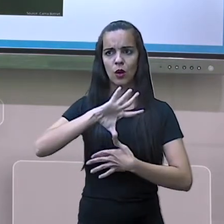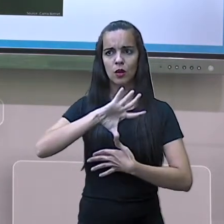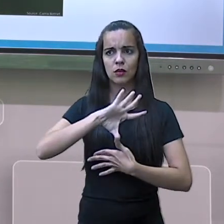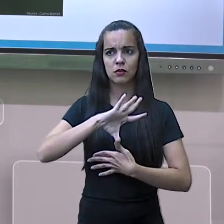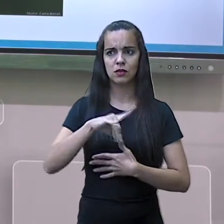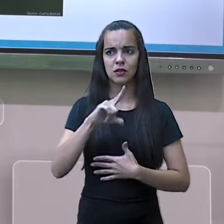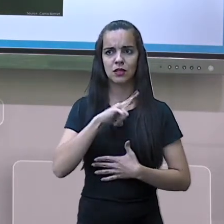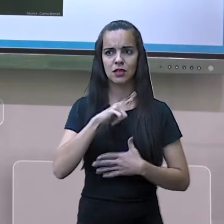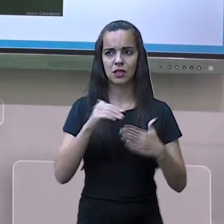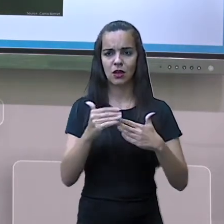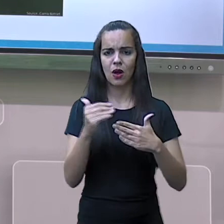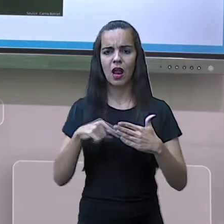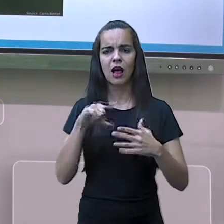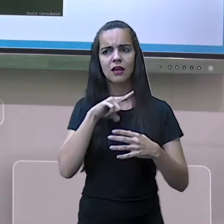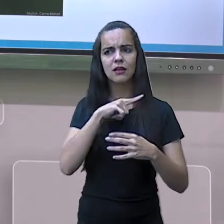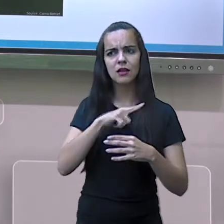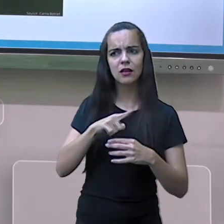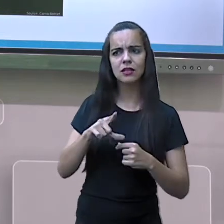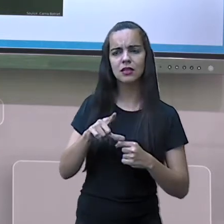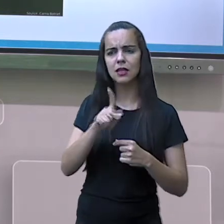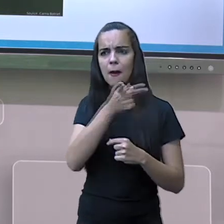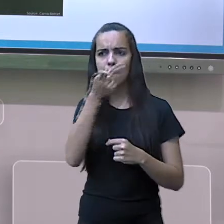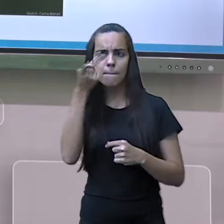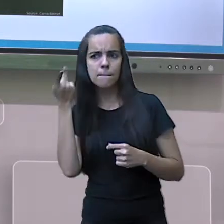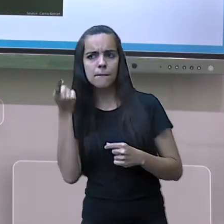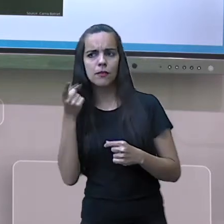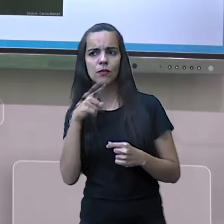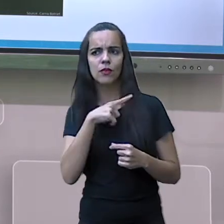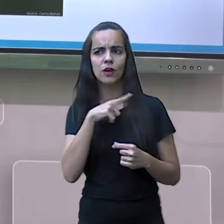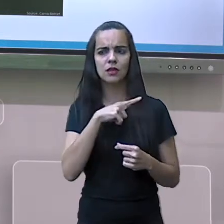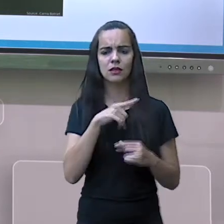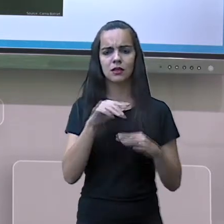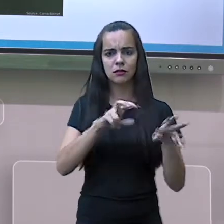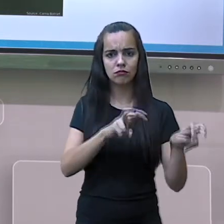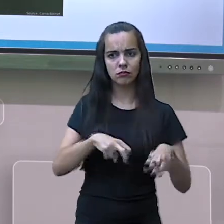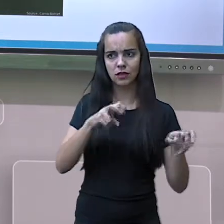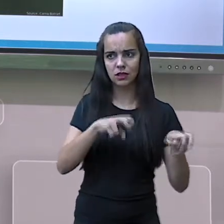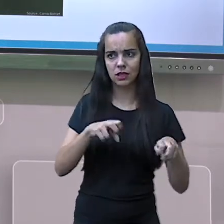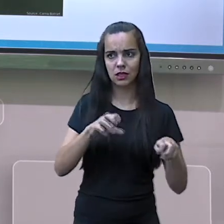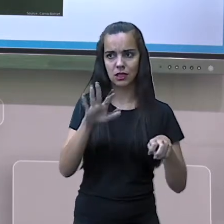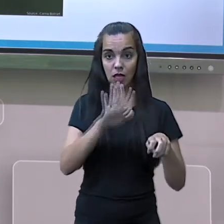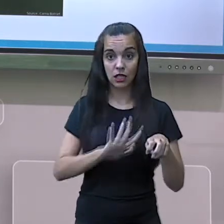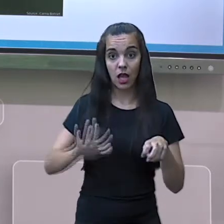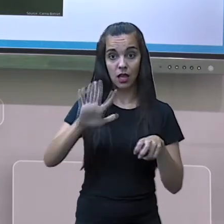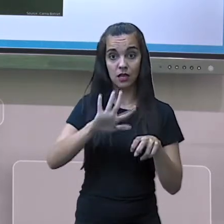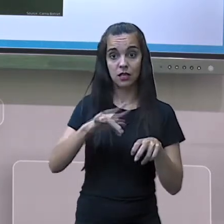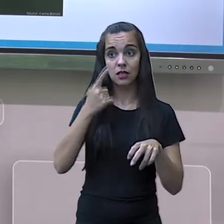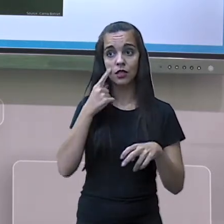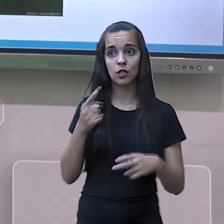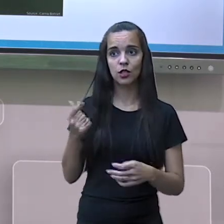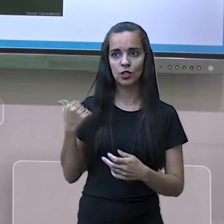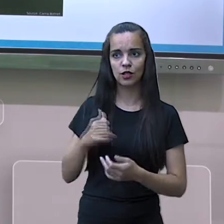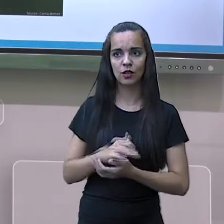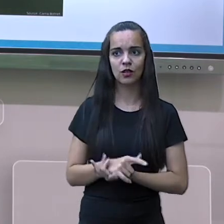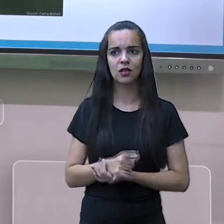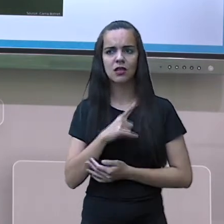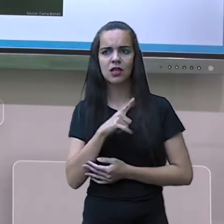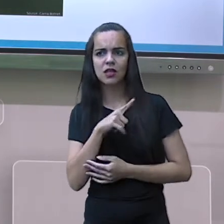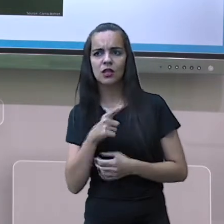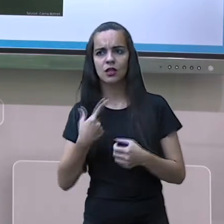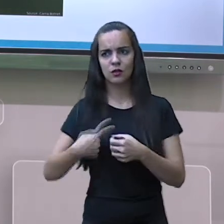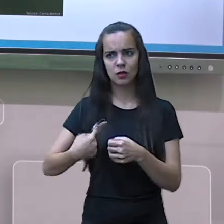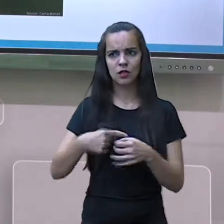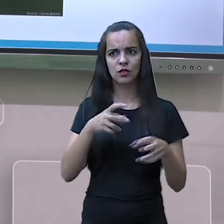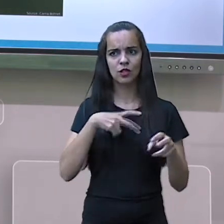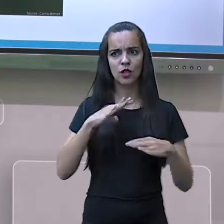um predomínio de pessoas nas zonas rurais. Mas também está acontecendo